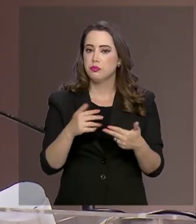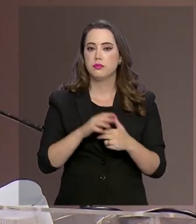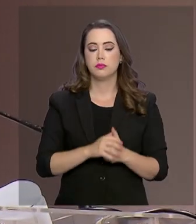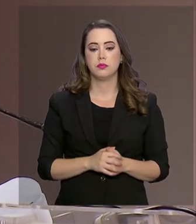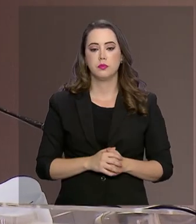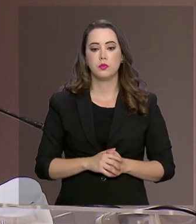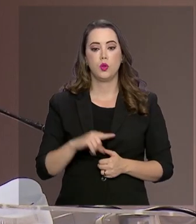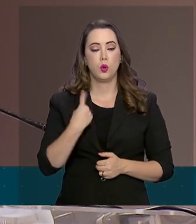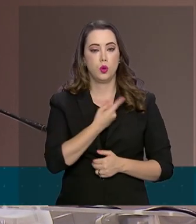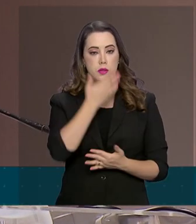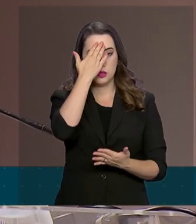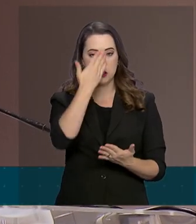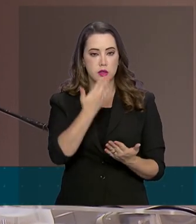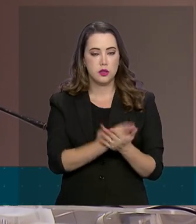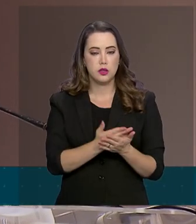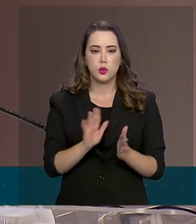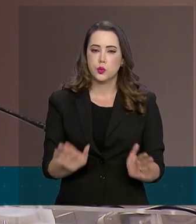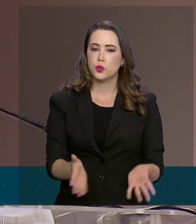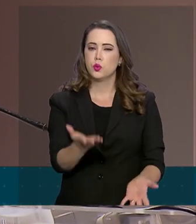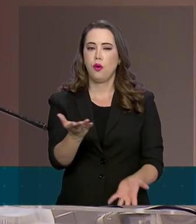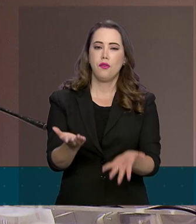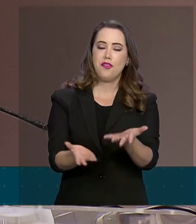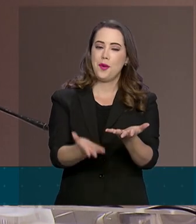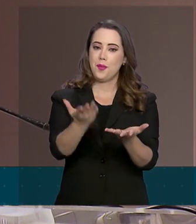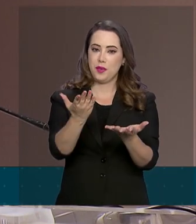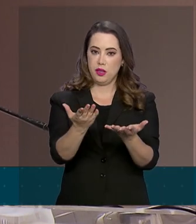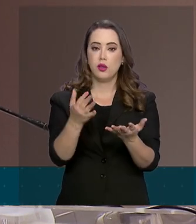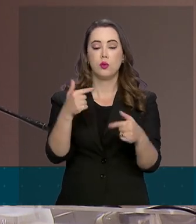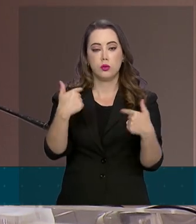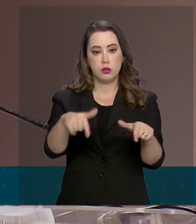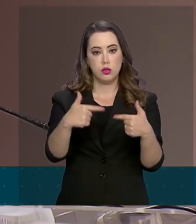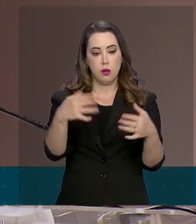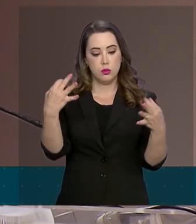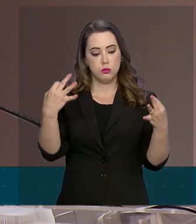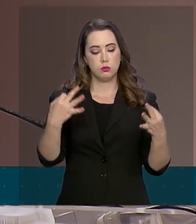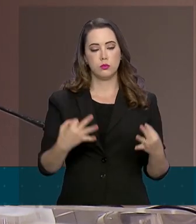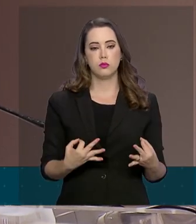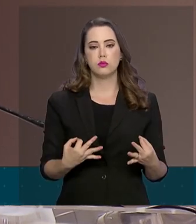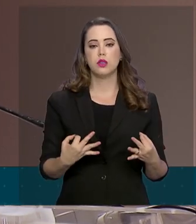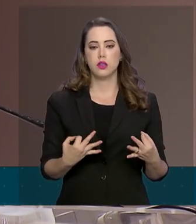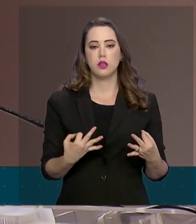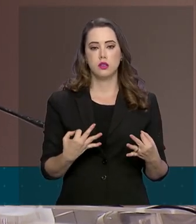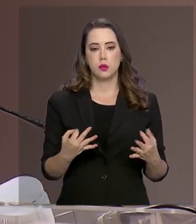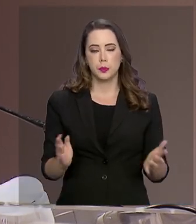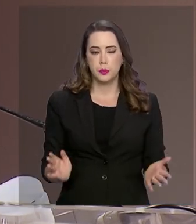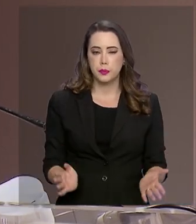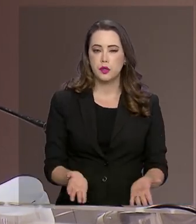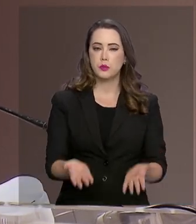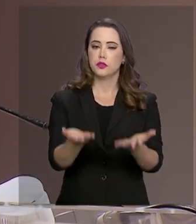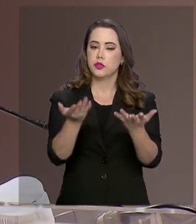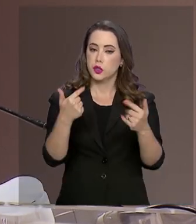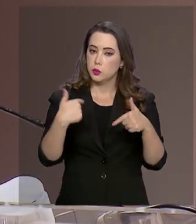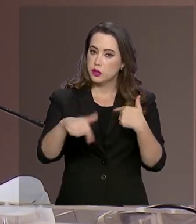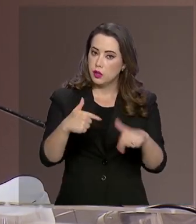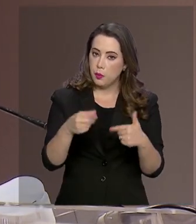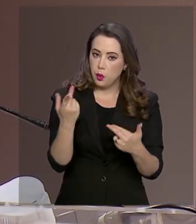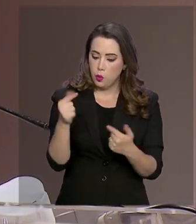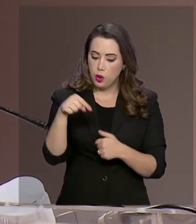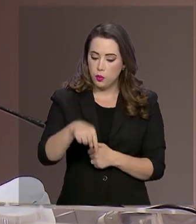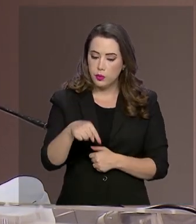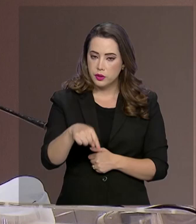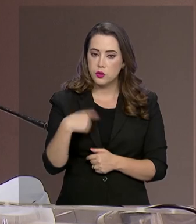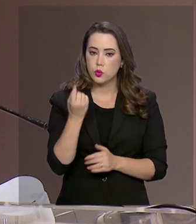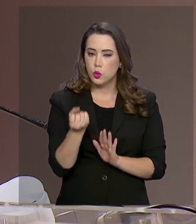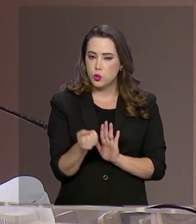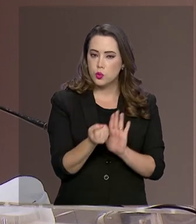Temos convicção de que o fomento às ações de integridade promovidos a partir de iniciativas como esta do nosso